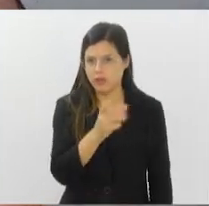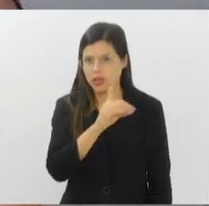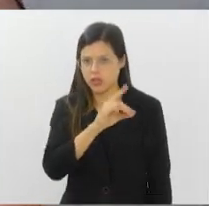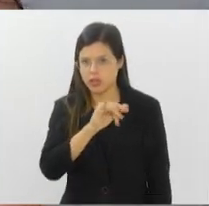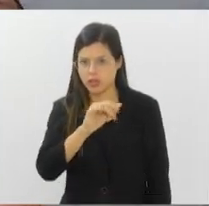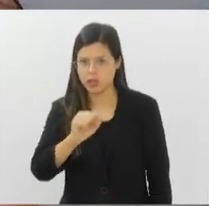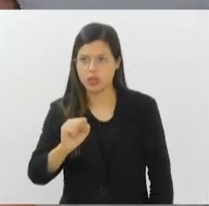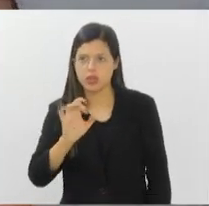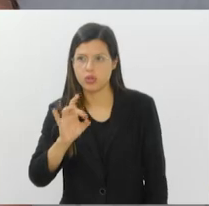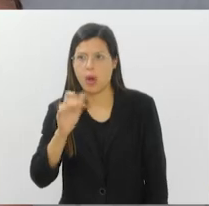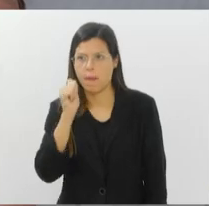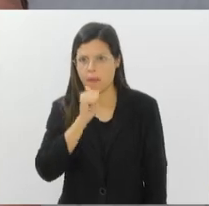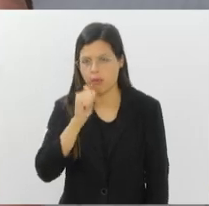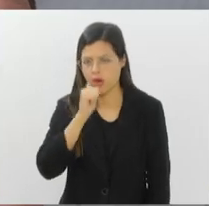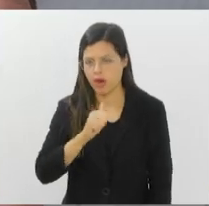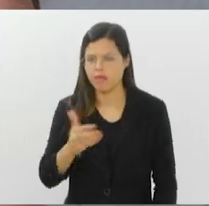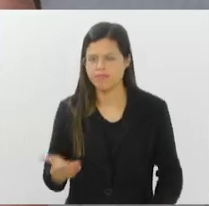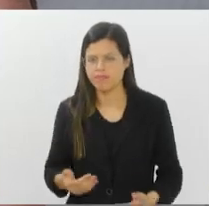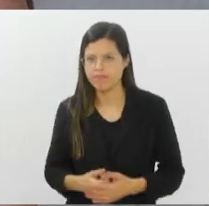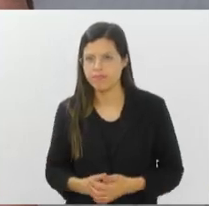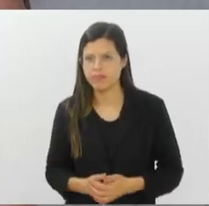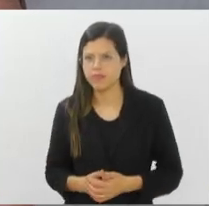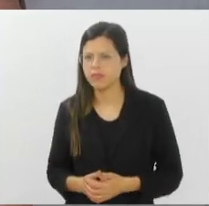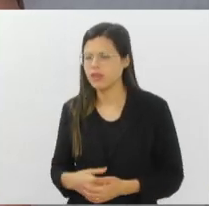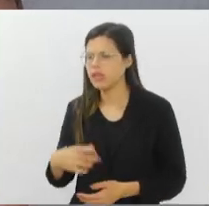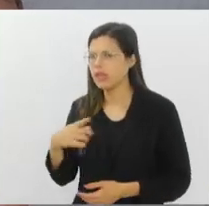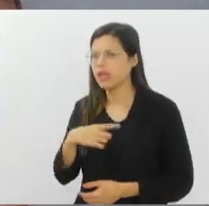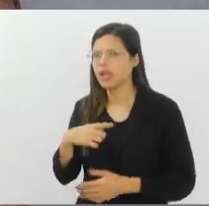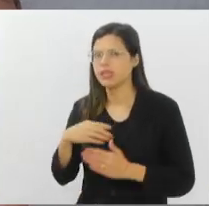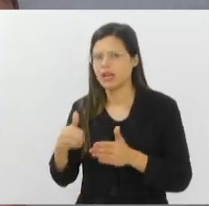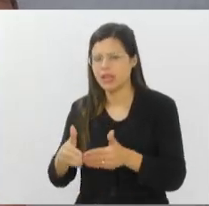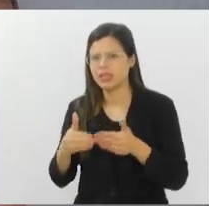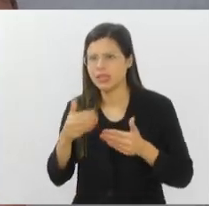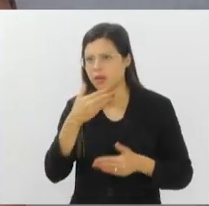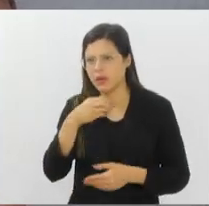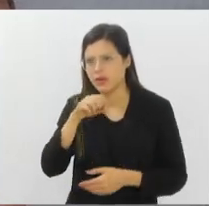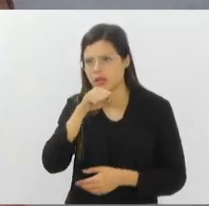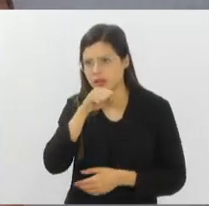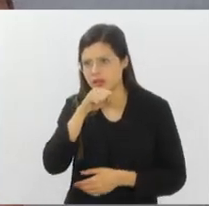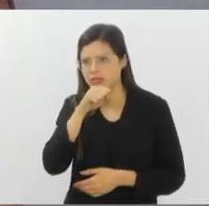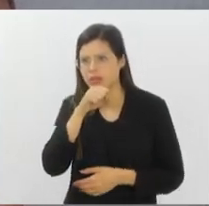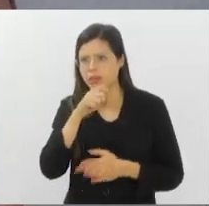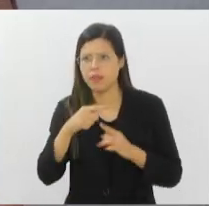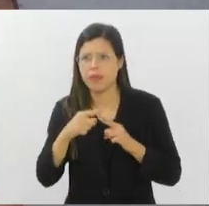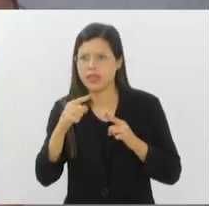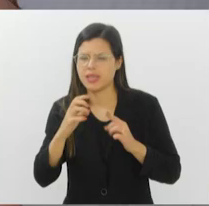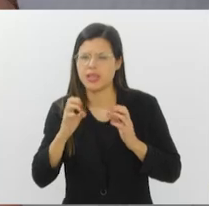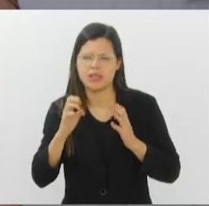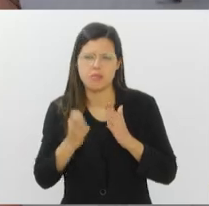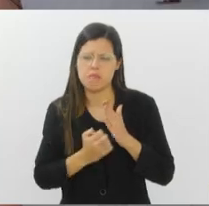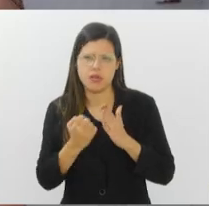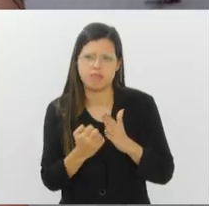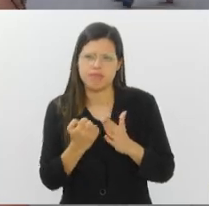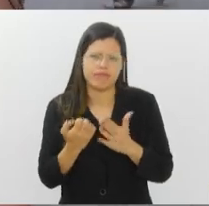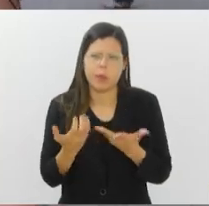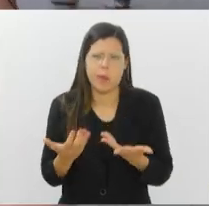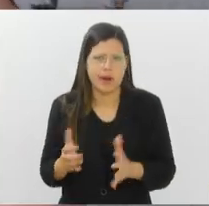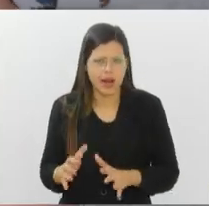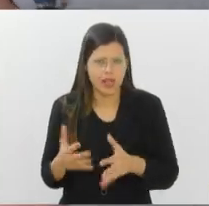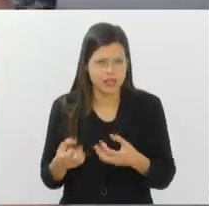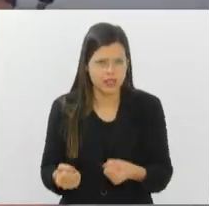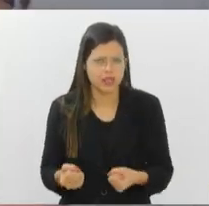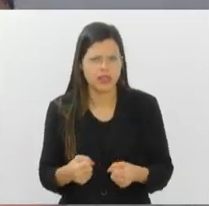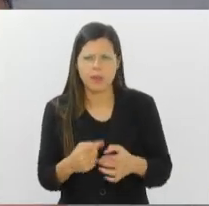atualmente. Embora exista essa licença paternidade, tem uma baixa adesão? A que a senhora atribui essa baixa adesão? Bom, a questão é que